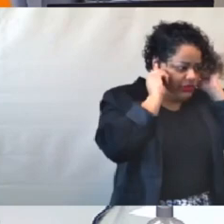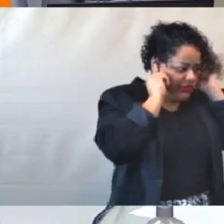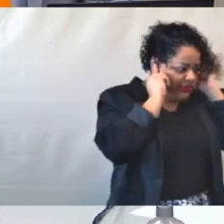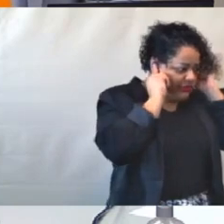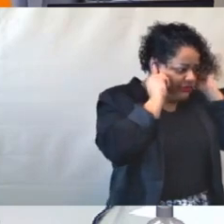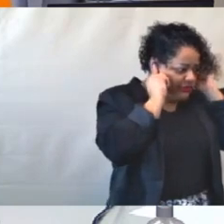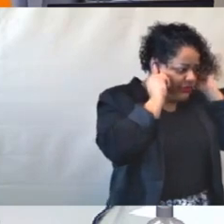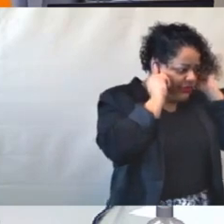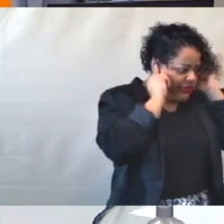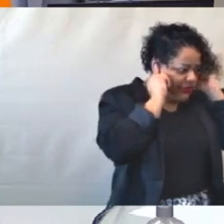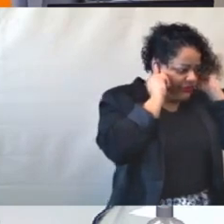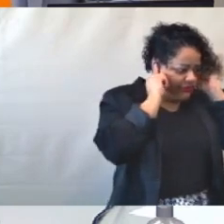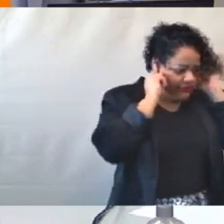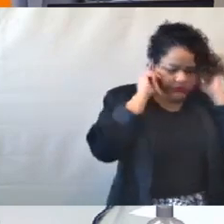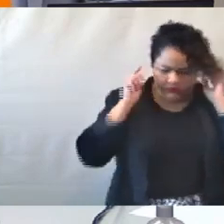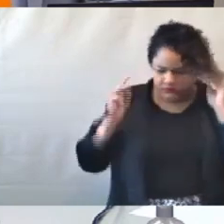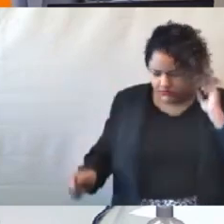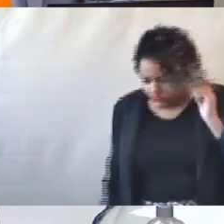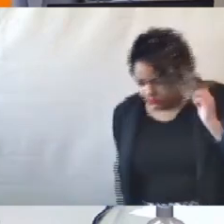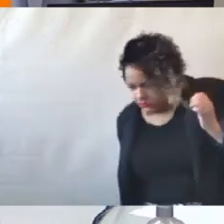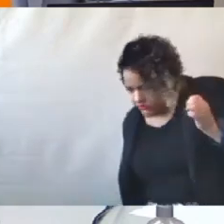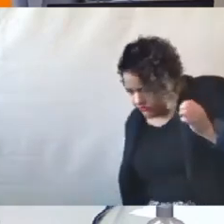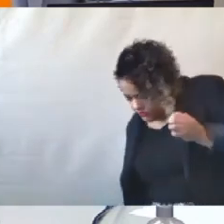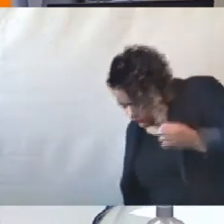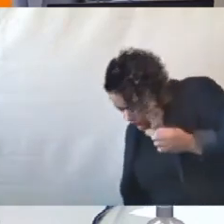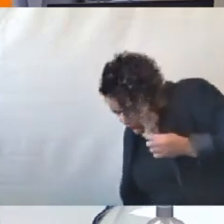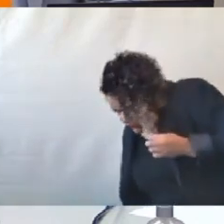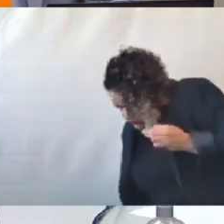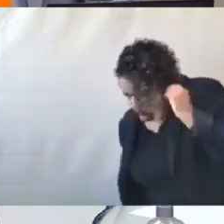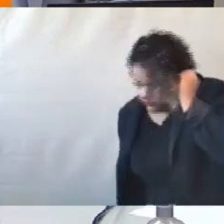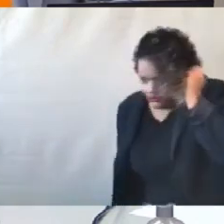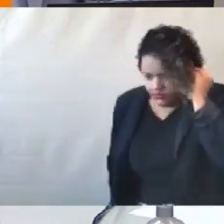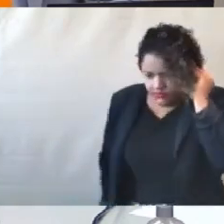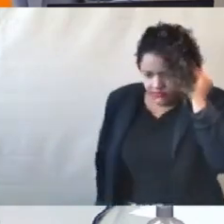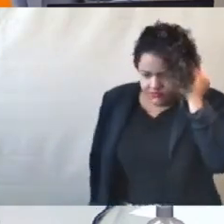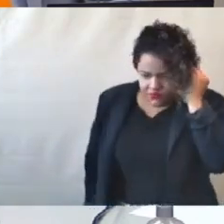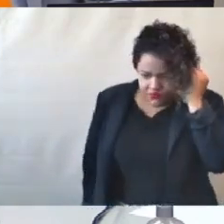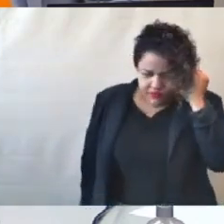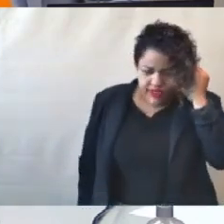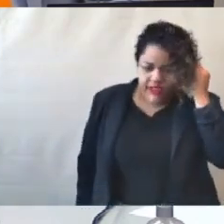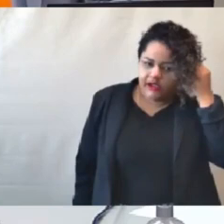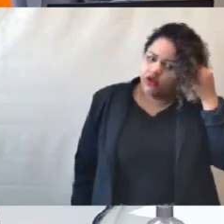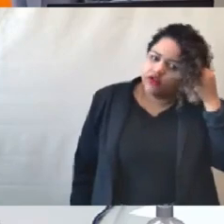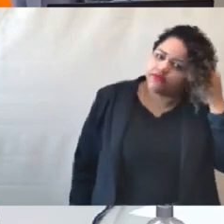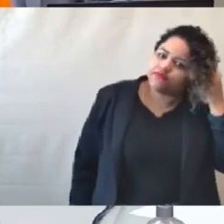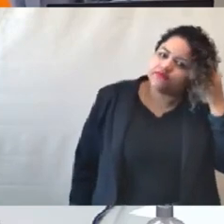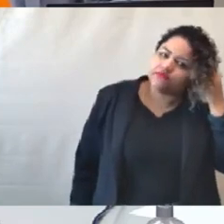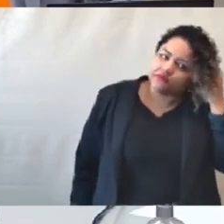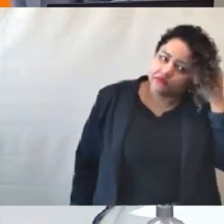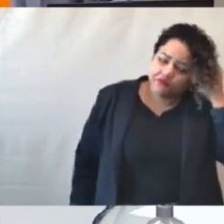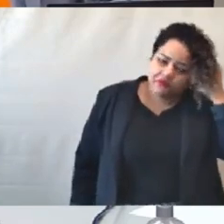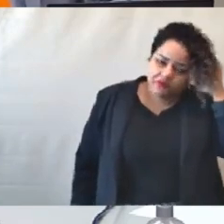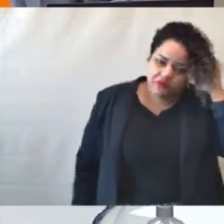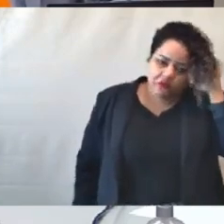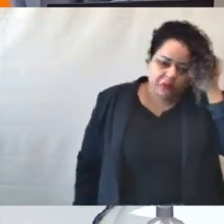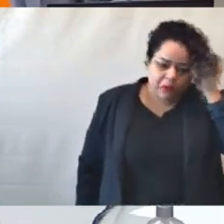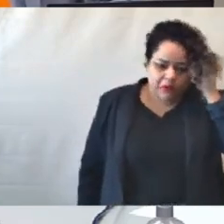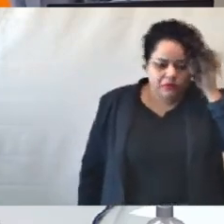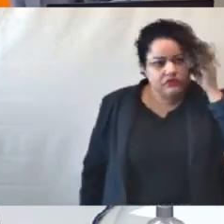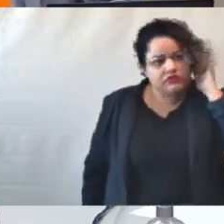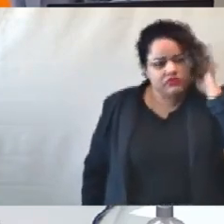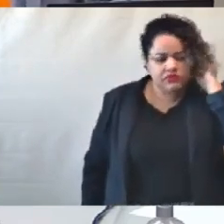A proposta comercial enviada pelo consórcio Pampulha Viva em 31 de agosto de 2023, apresentava